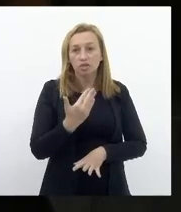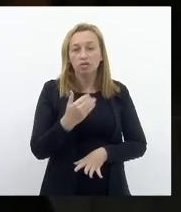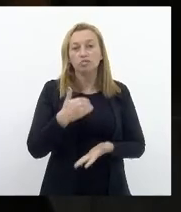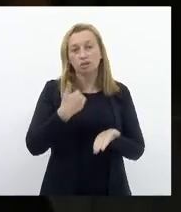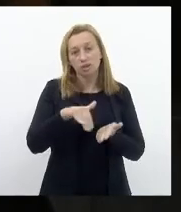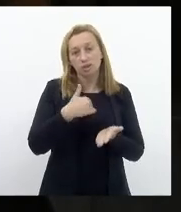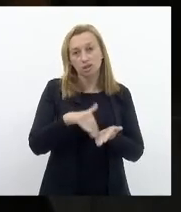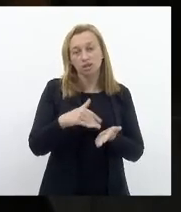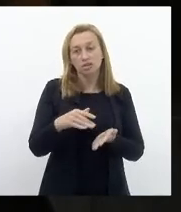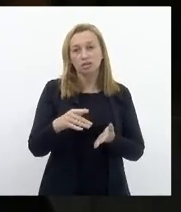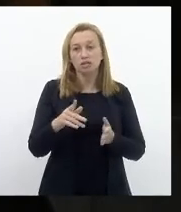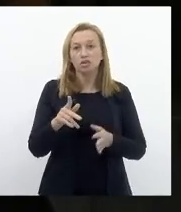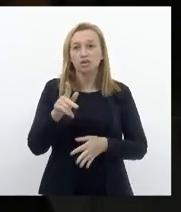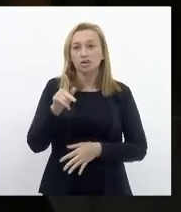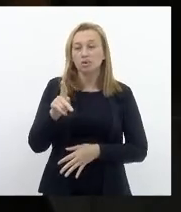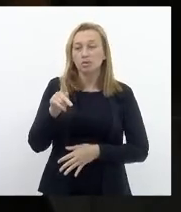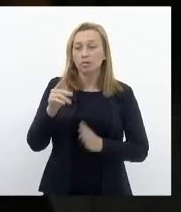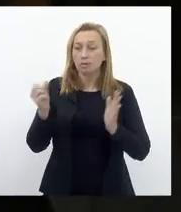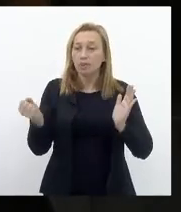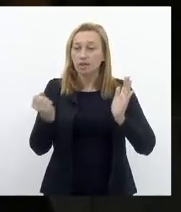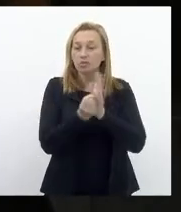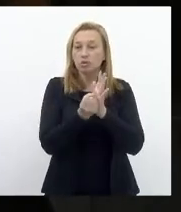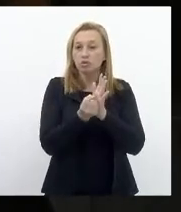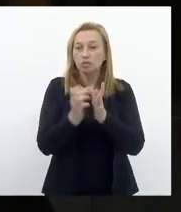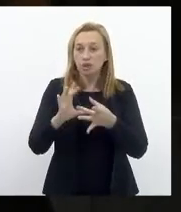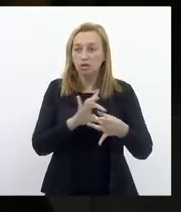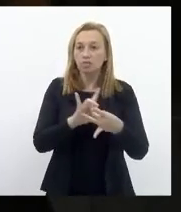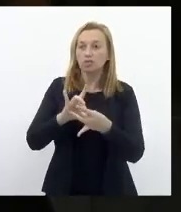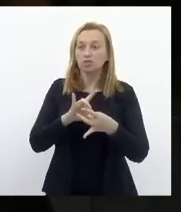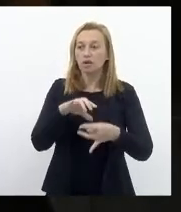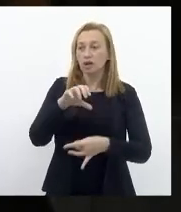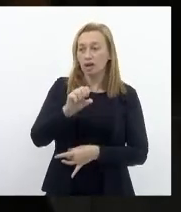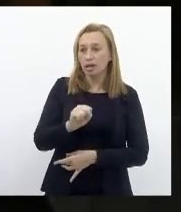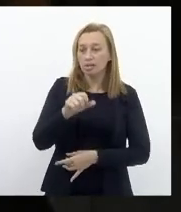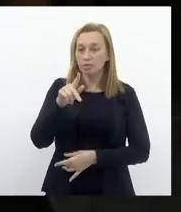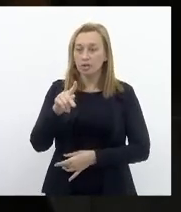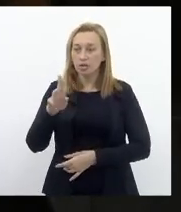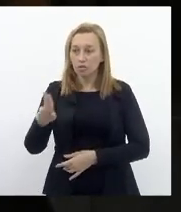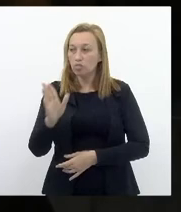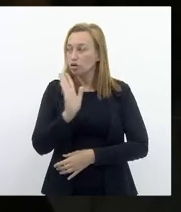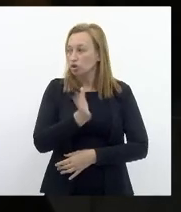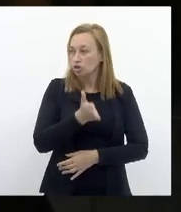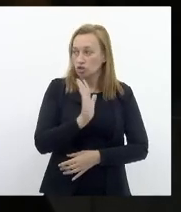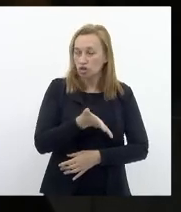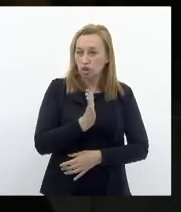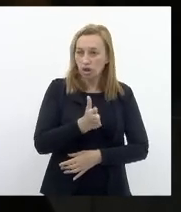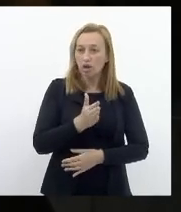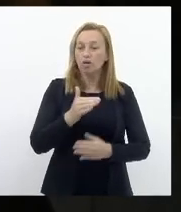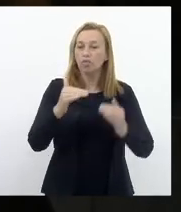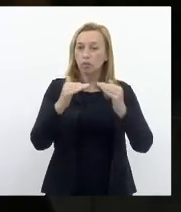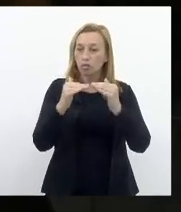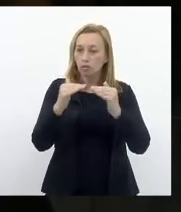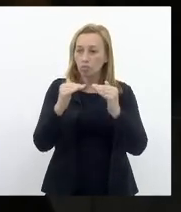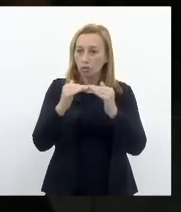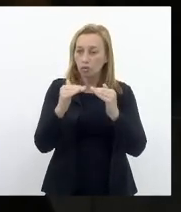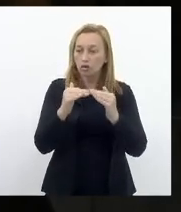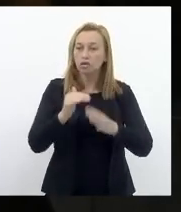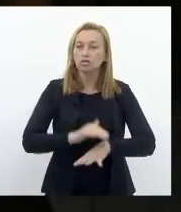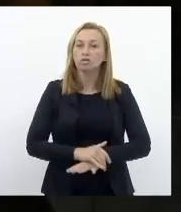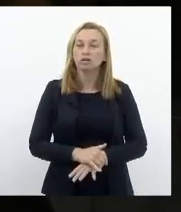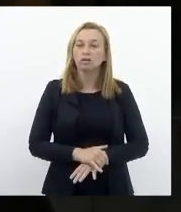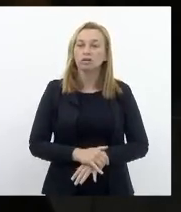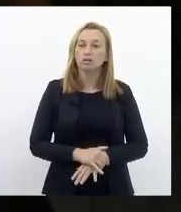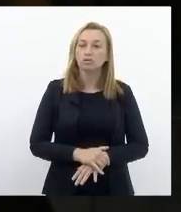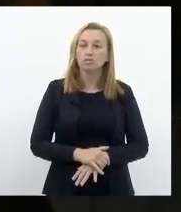Secretaria De Patrimônio Do Patrimônio da União SPU Que já Em seu parecer Concorda Com a concessão